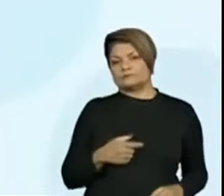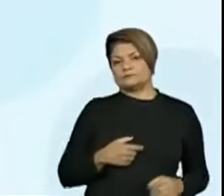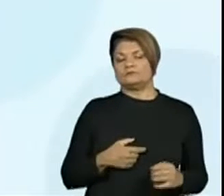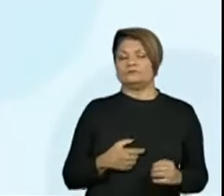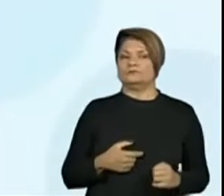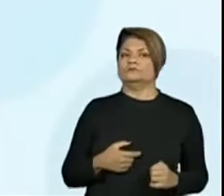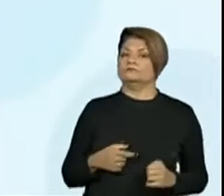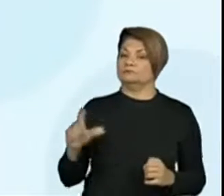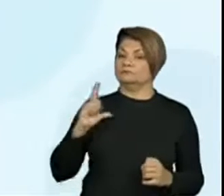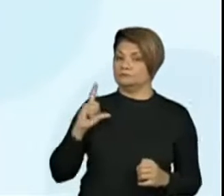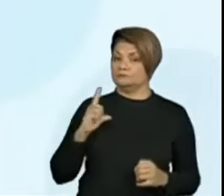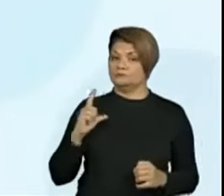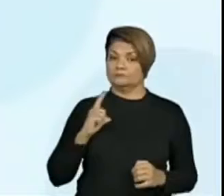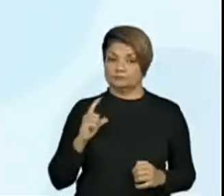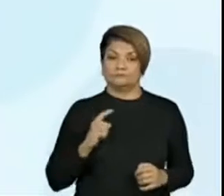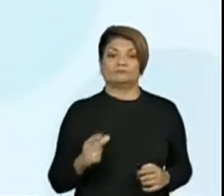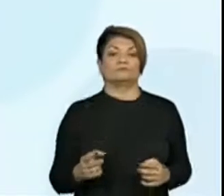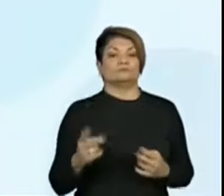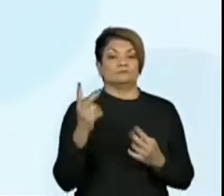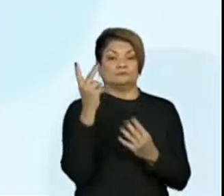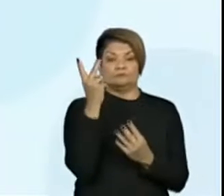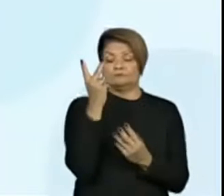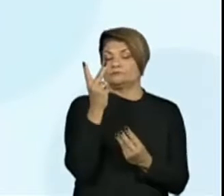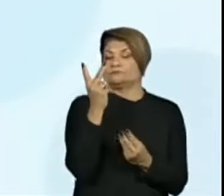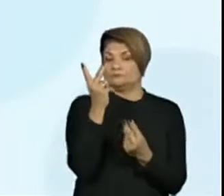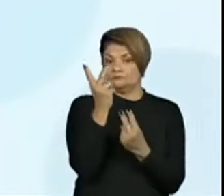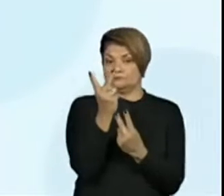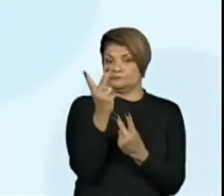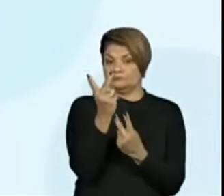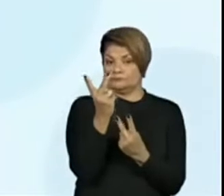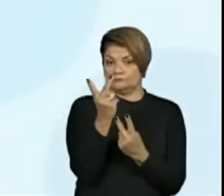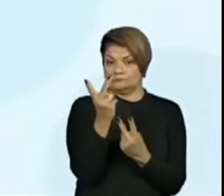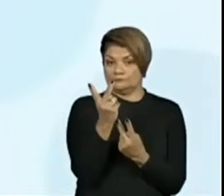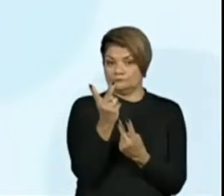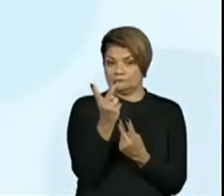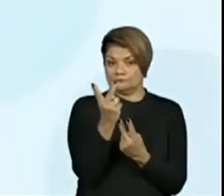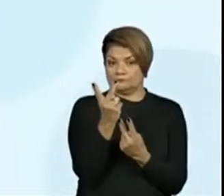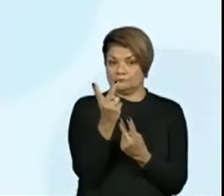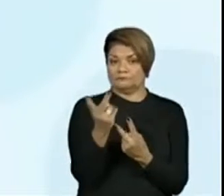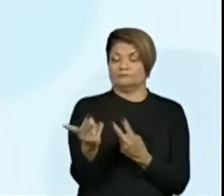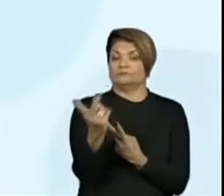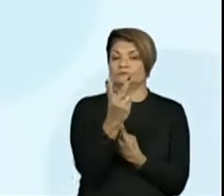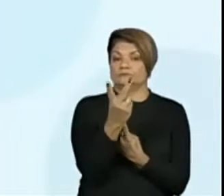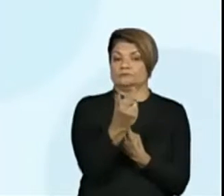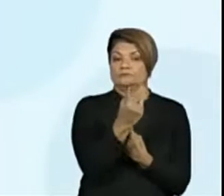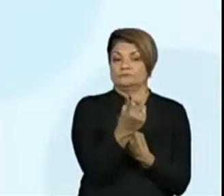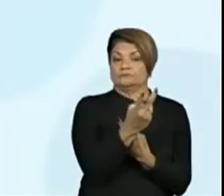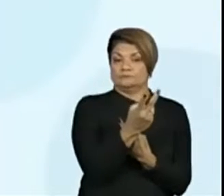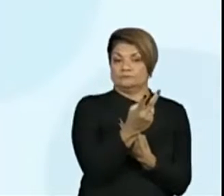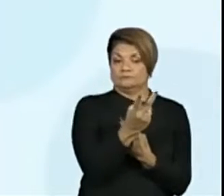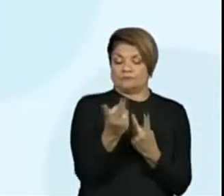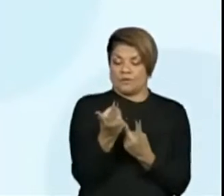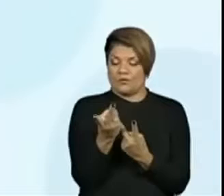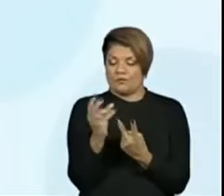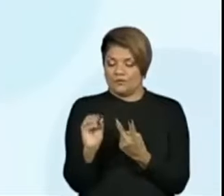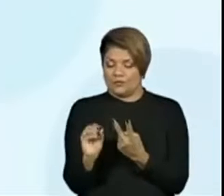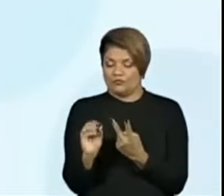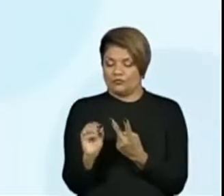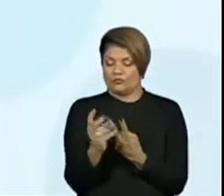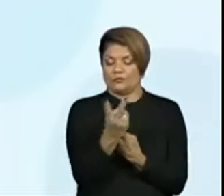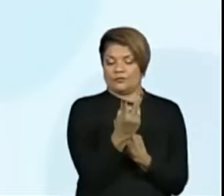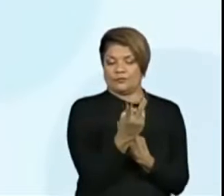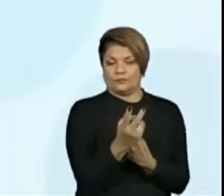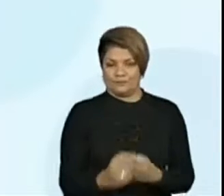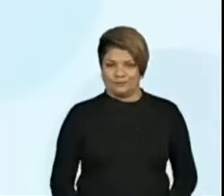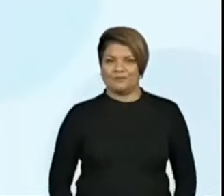representa duas dezenas e aquela que representa duas unidades. Mas que fichas são